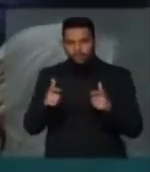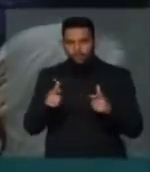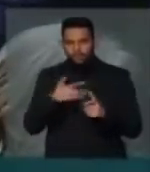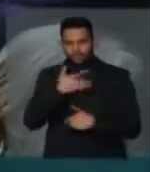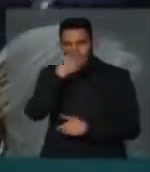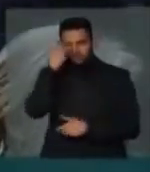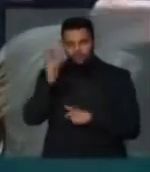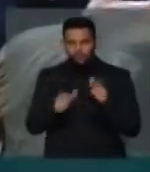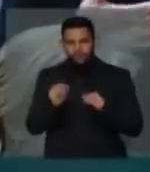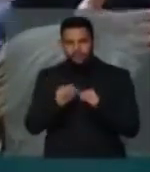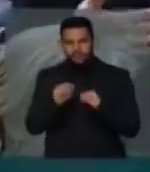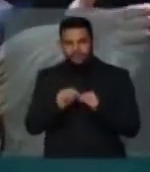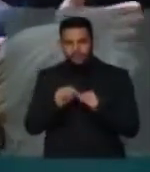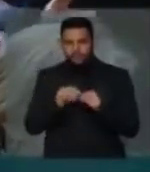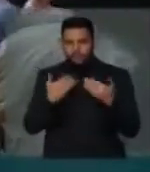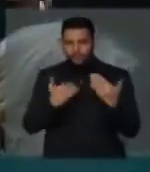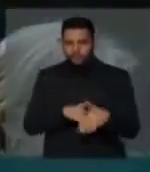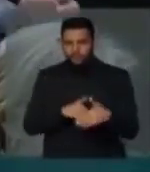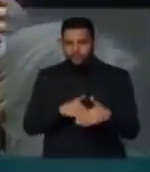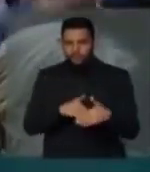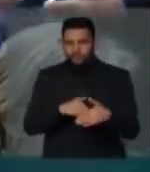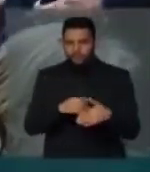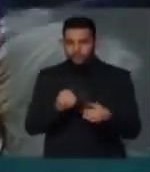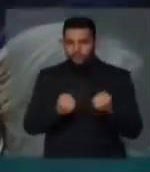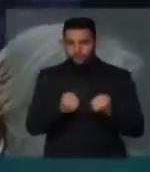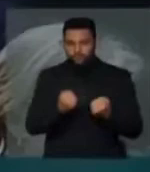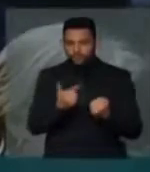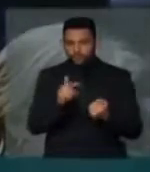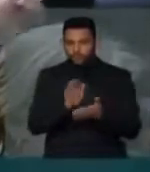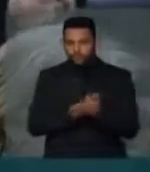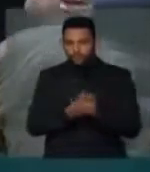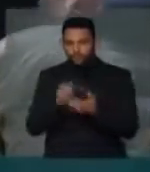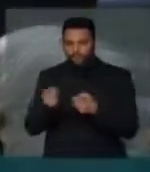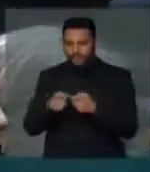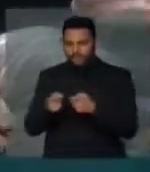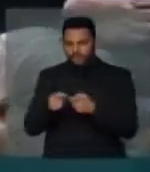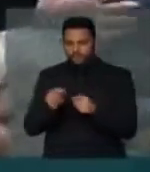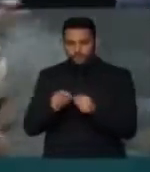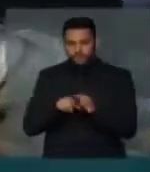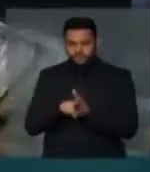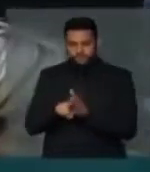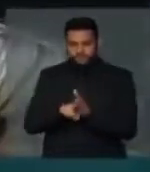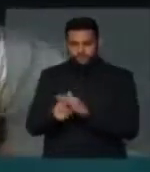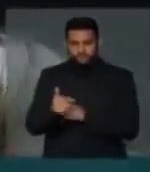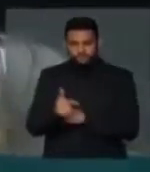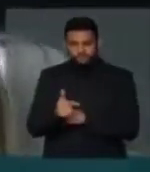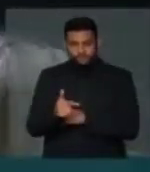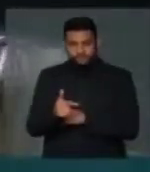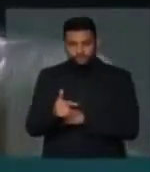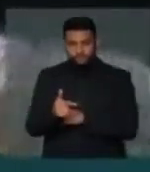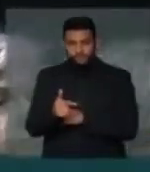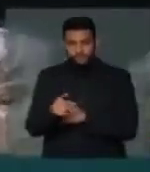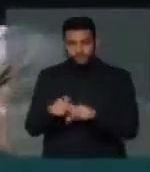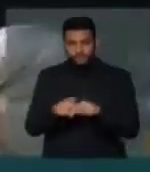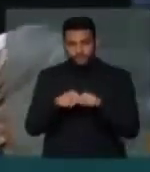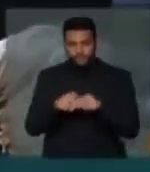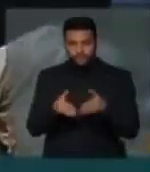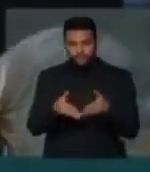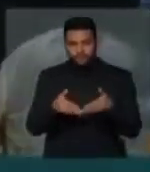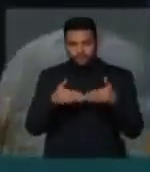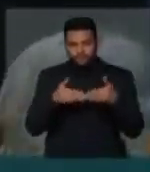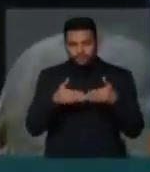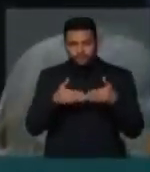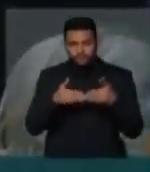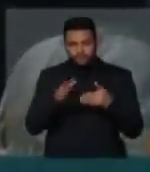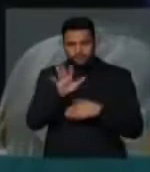de pessoas para fazerem a prova e não terem os médicos para fazerem o exame. Por isso, há uma solicitação